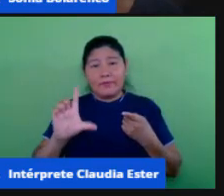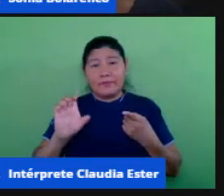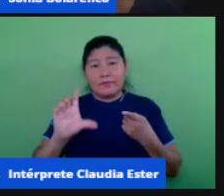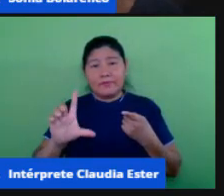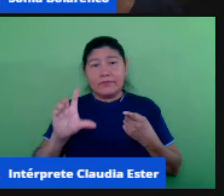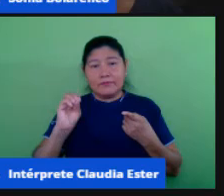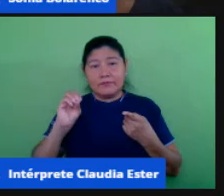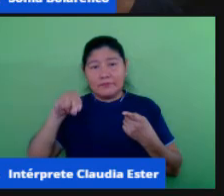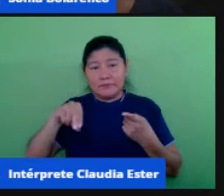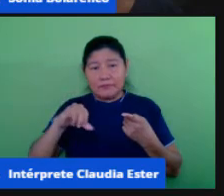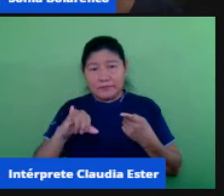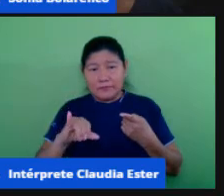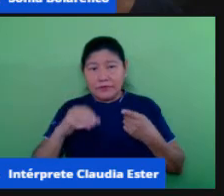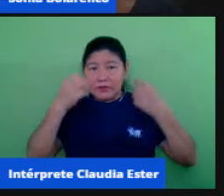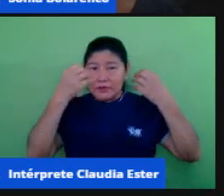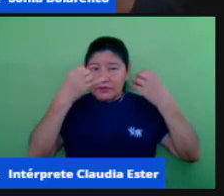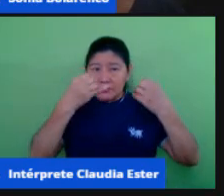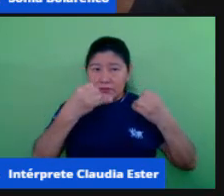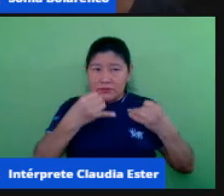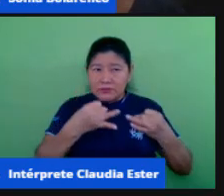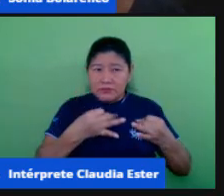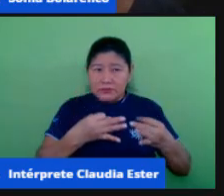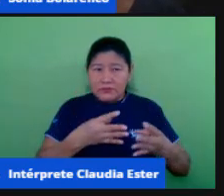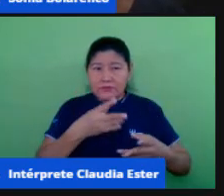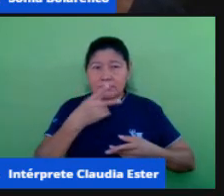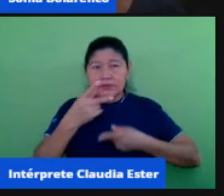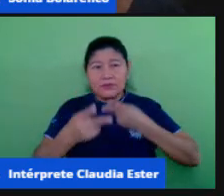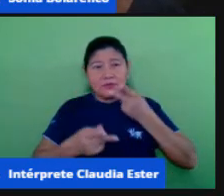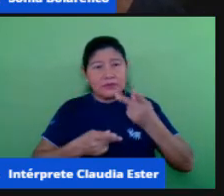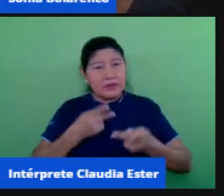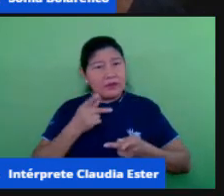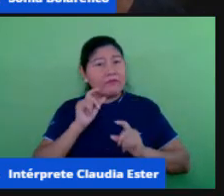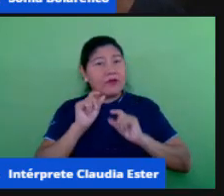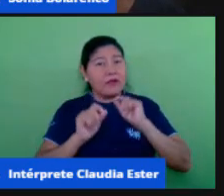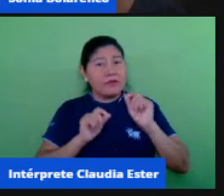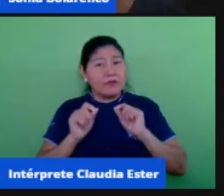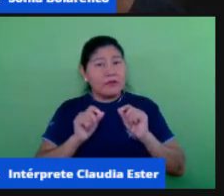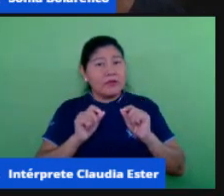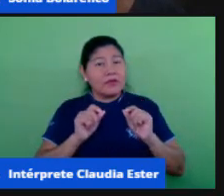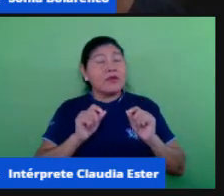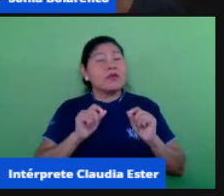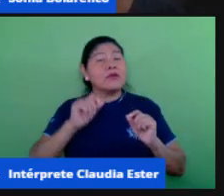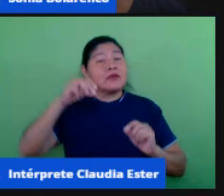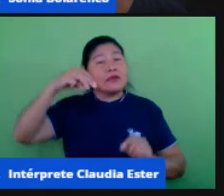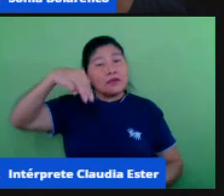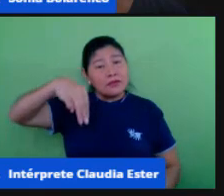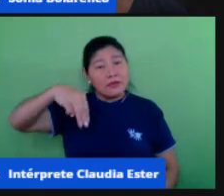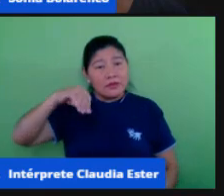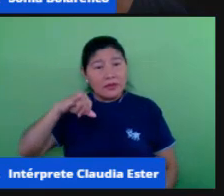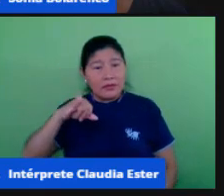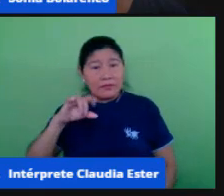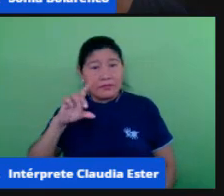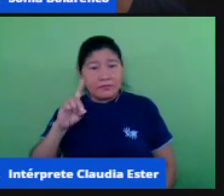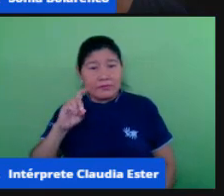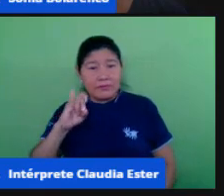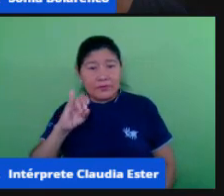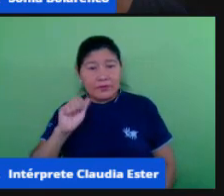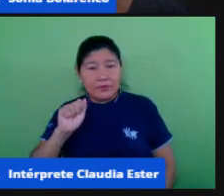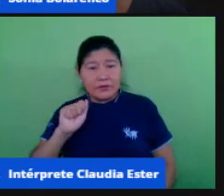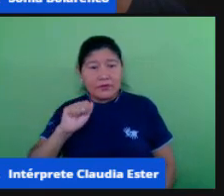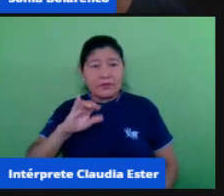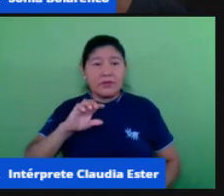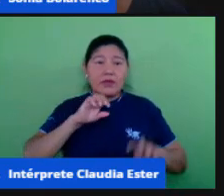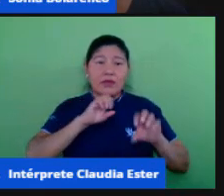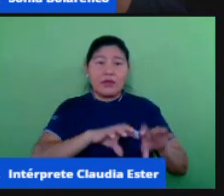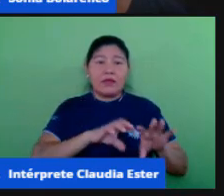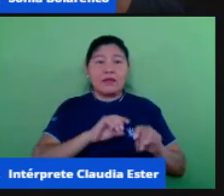e o define atualmente a mídia educação como sendo correspondente à educação